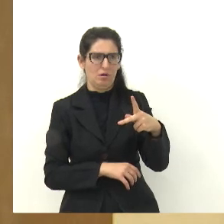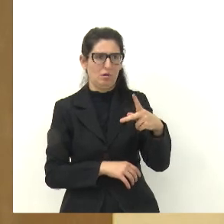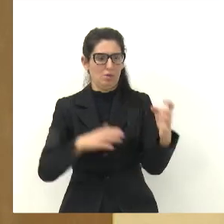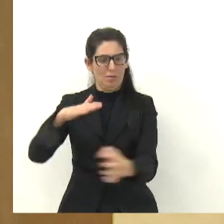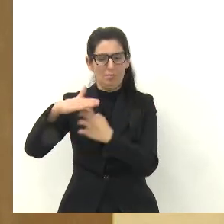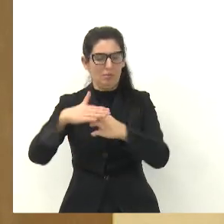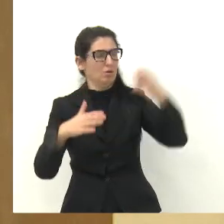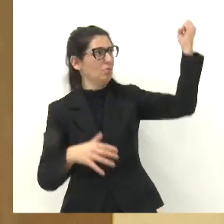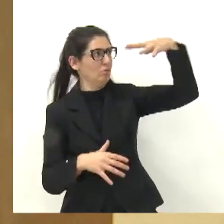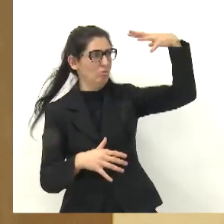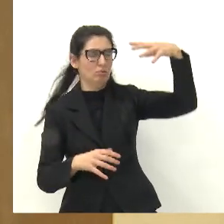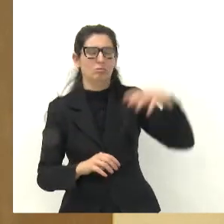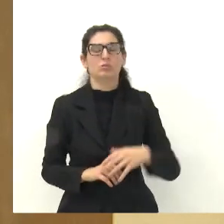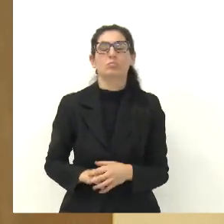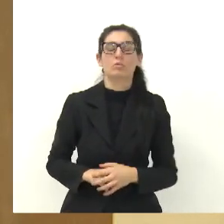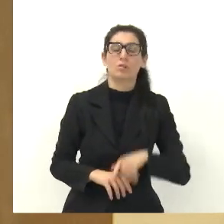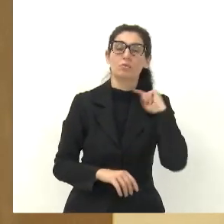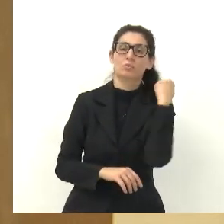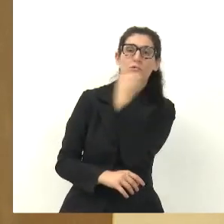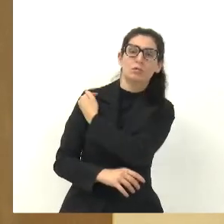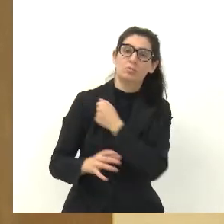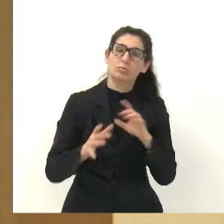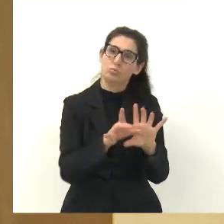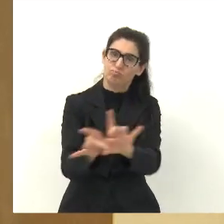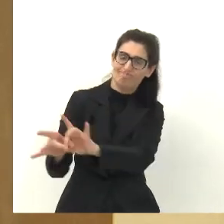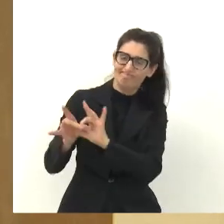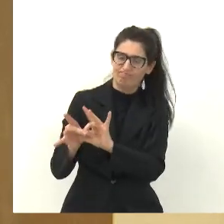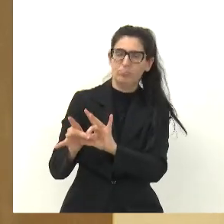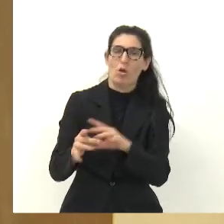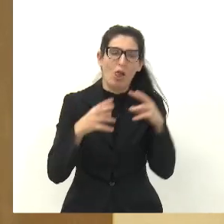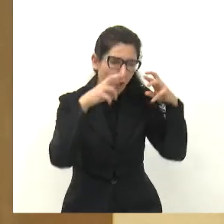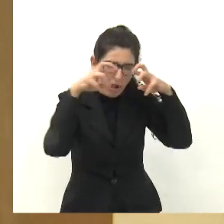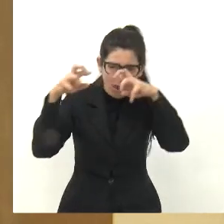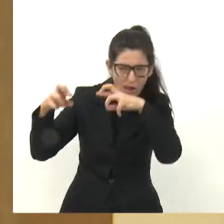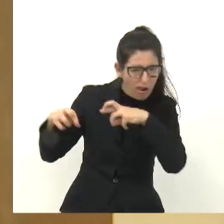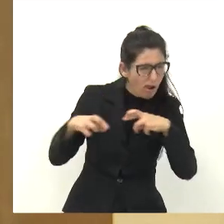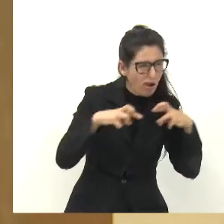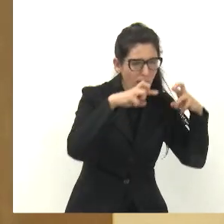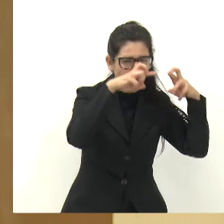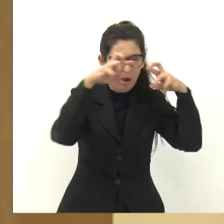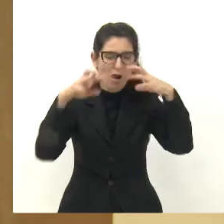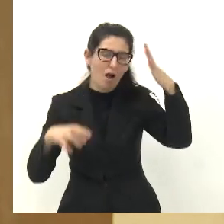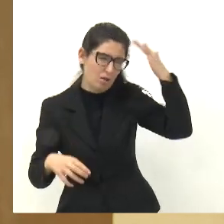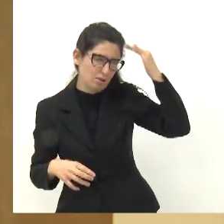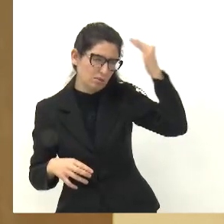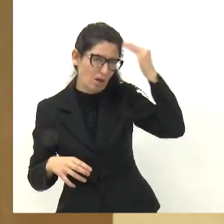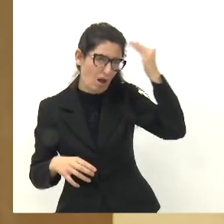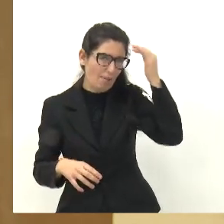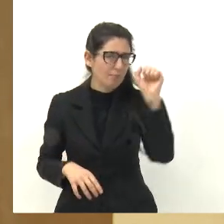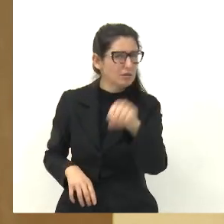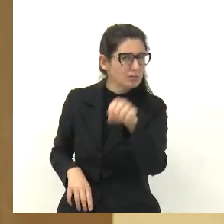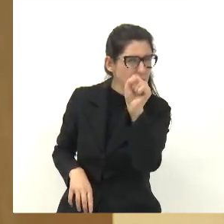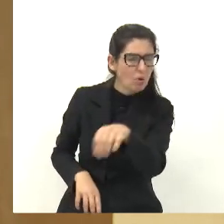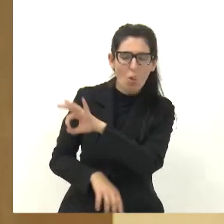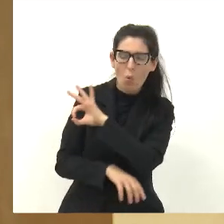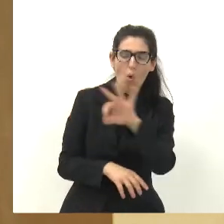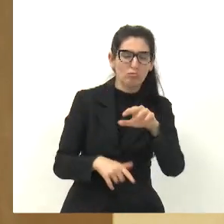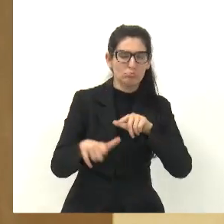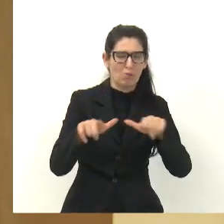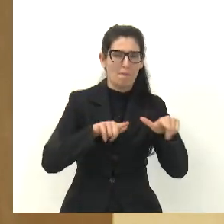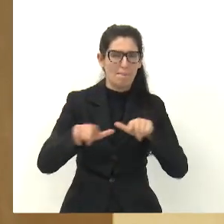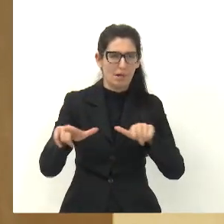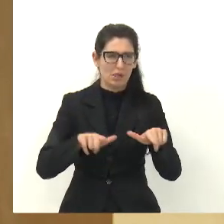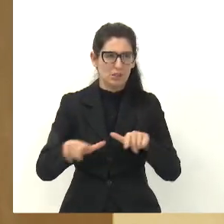fazendo a vistoria, eu falo que nós estivemos juntos lá, fazendo a vistoria, e eu tenho certeza que vai ser feito um ótimo trabalho aí.